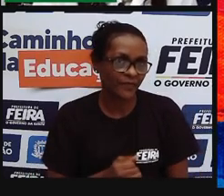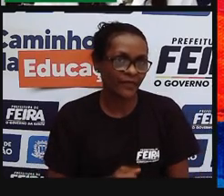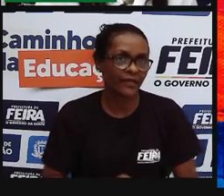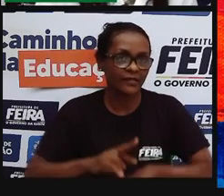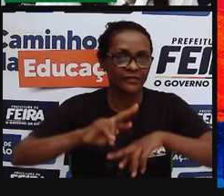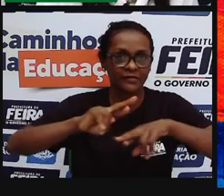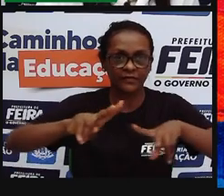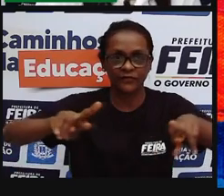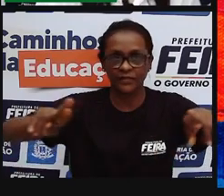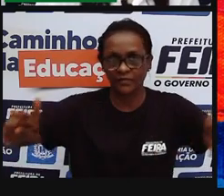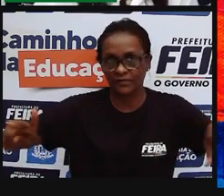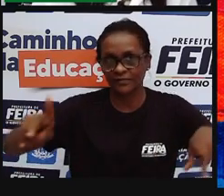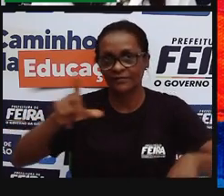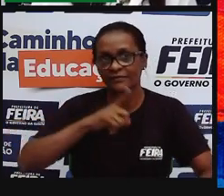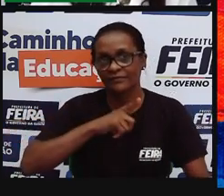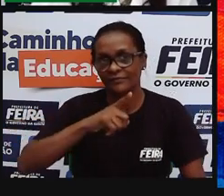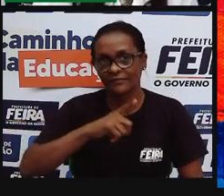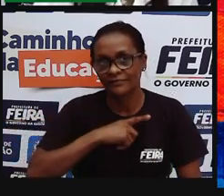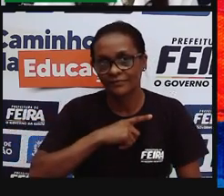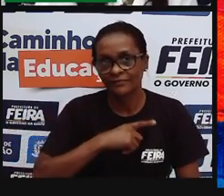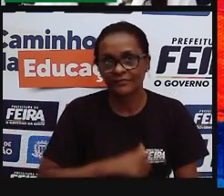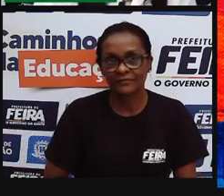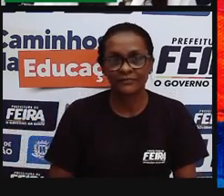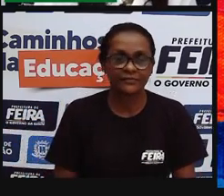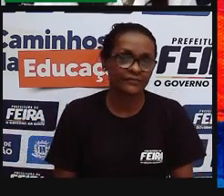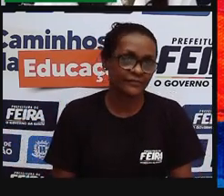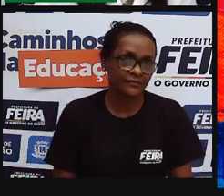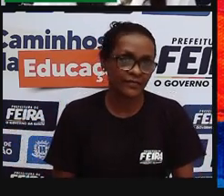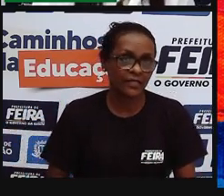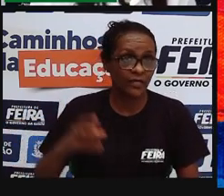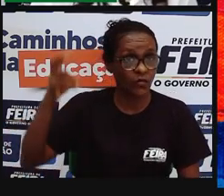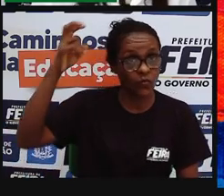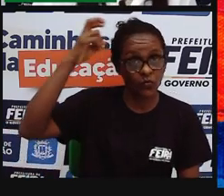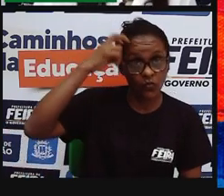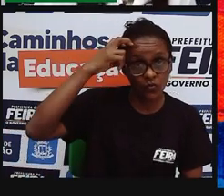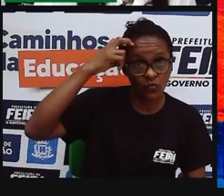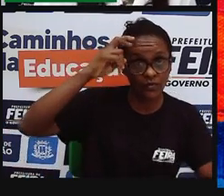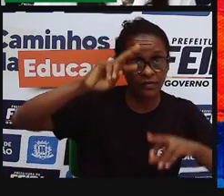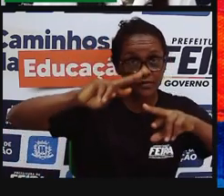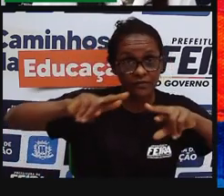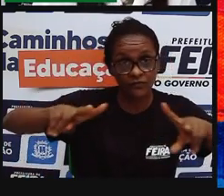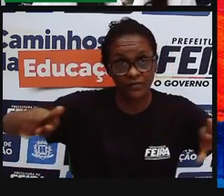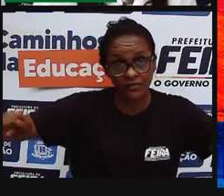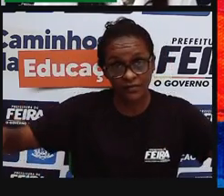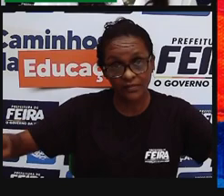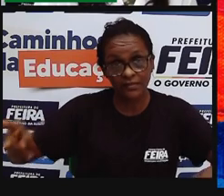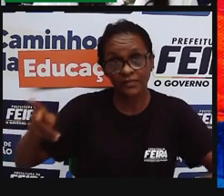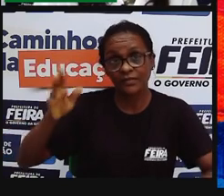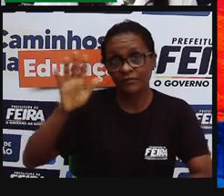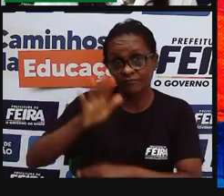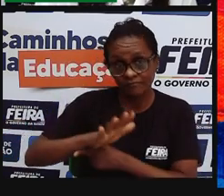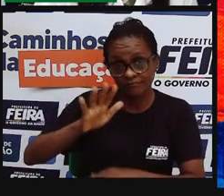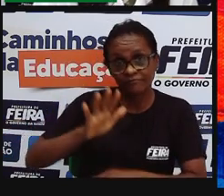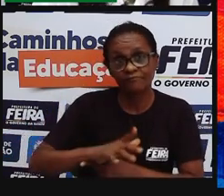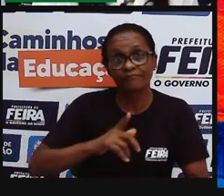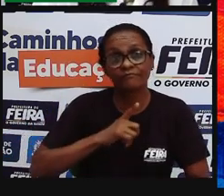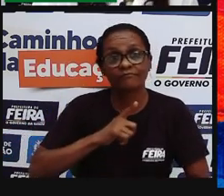tem unidades de conservação das tradições, das culturas também, então a gente tem unidades de conservação, que são